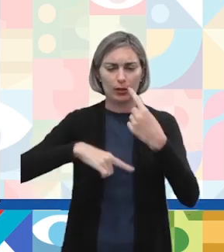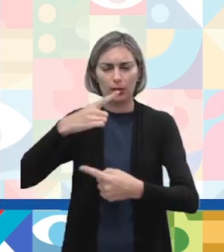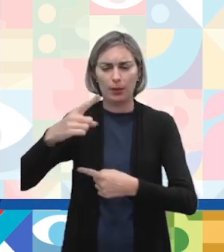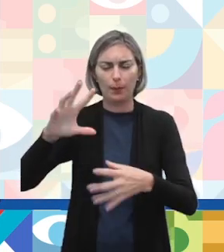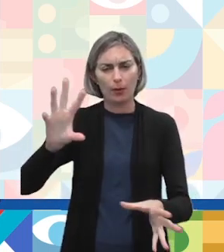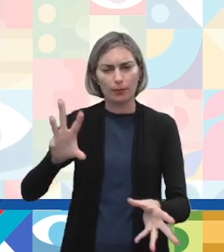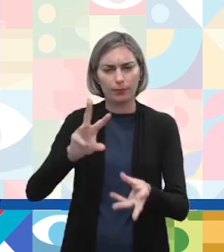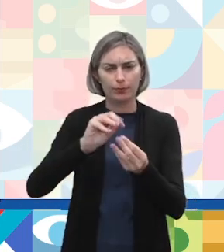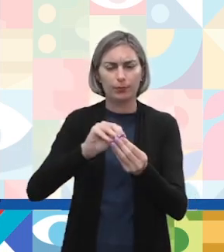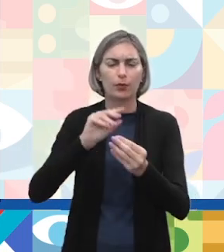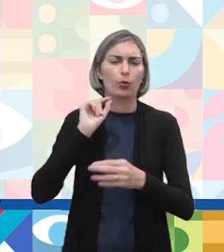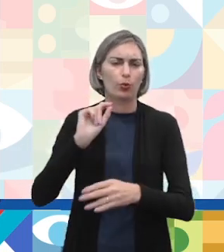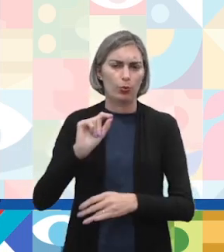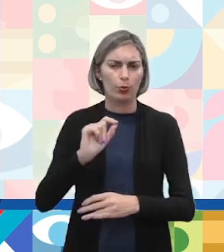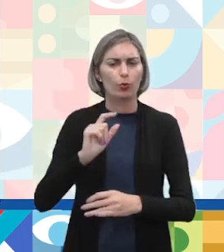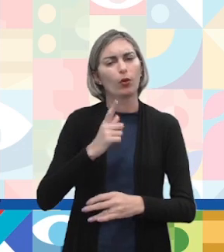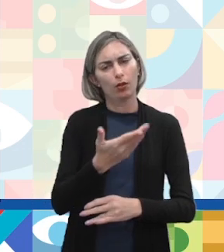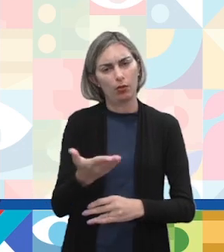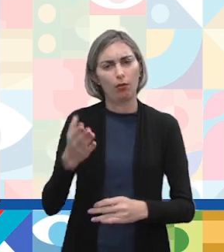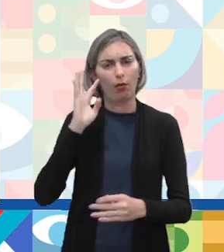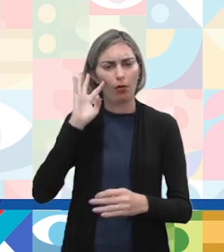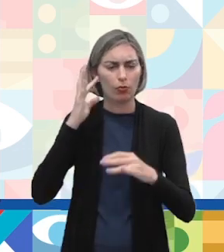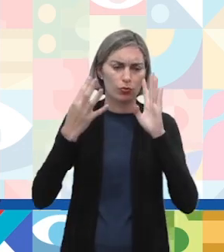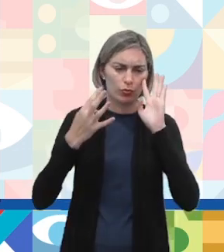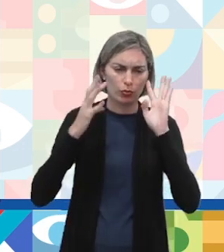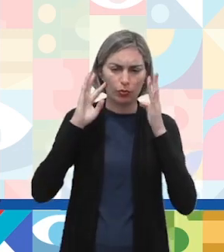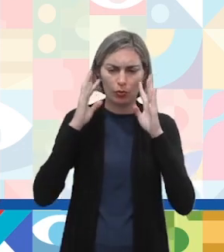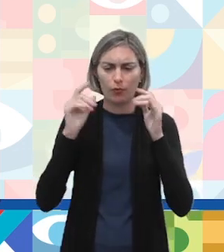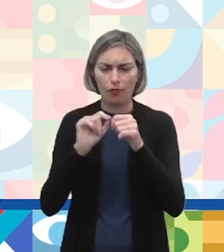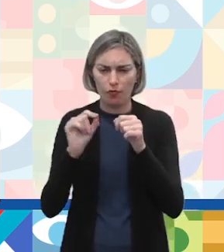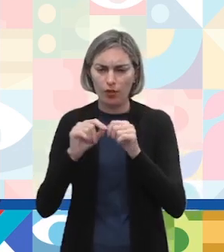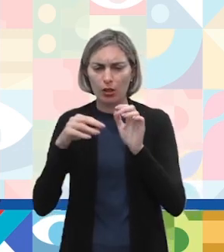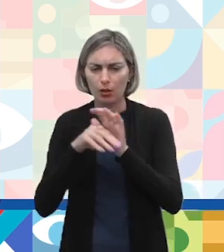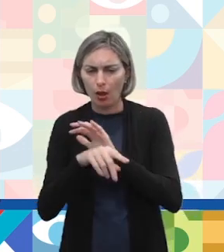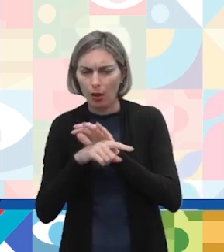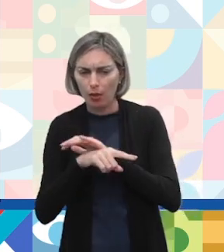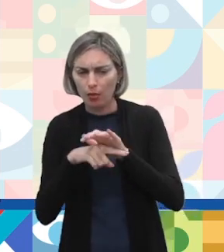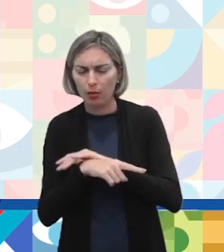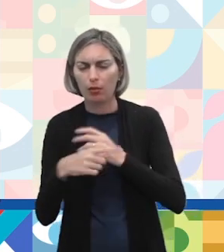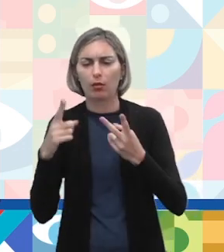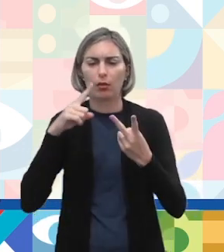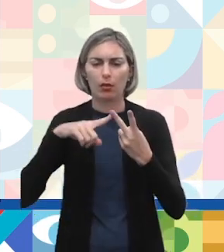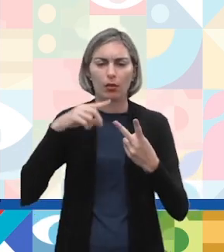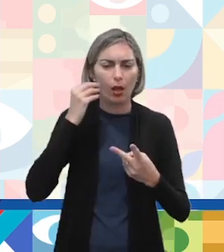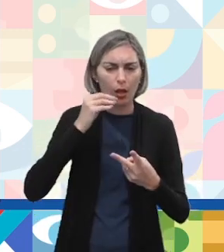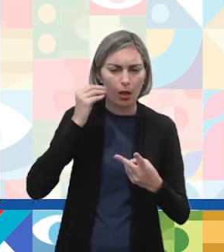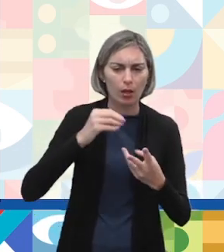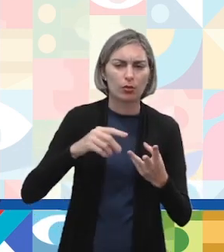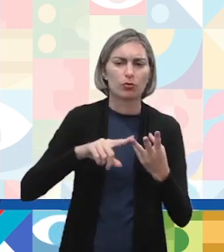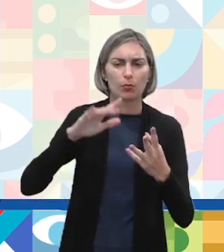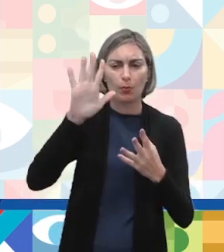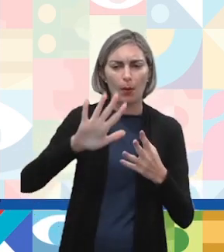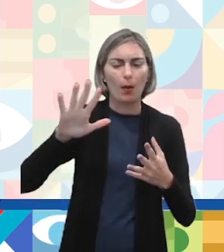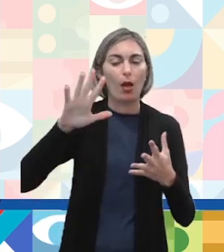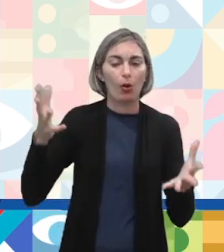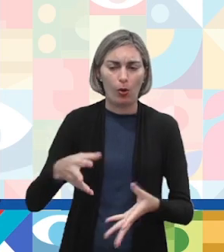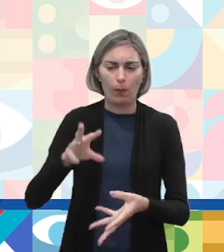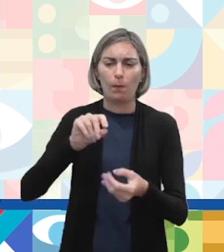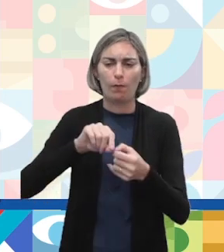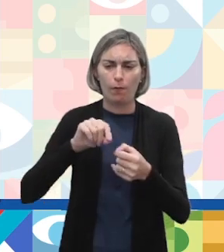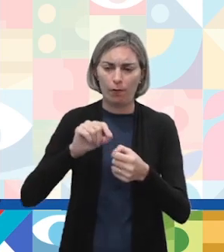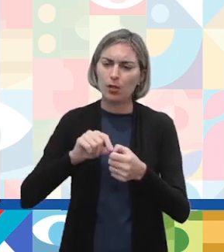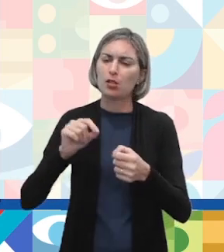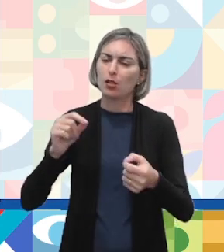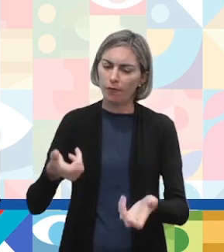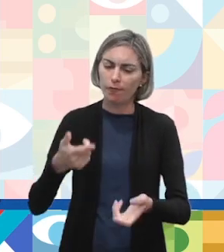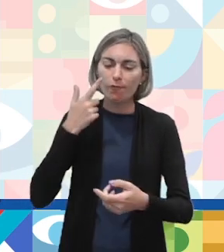implementação dessas soluções. Já fez teste, já fez brainstorming, então agora vamos implementar para ver se